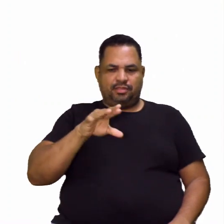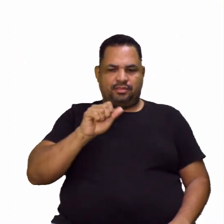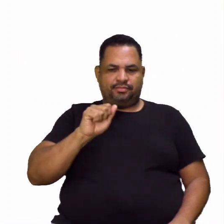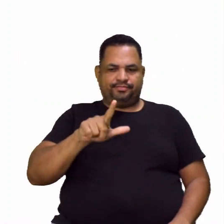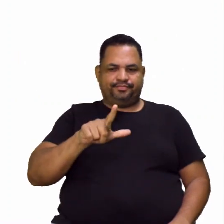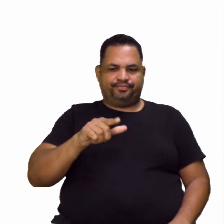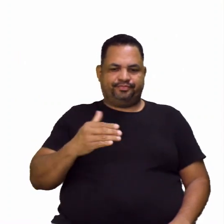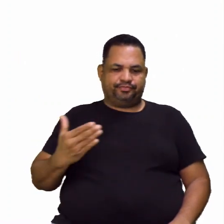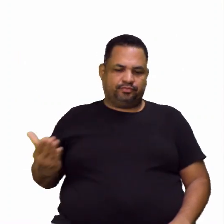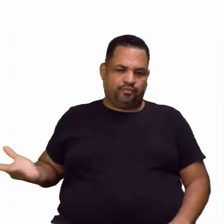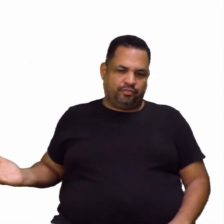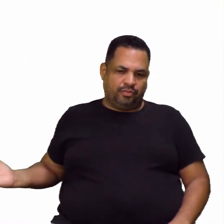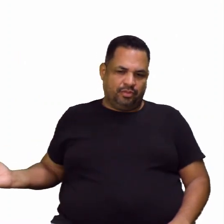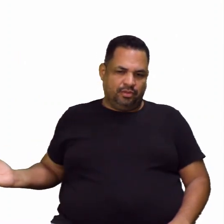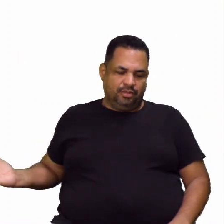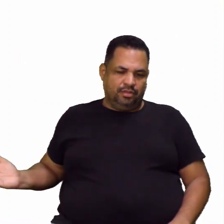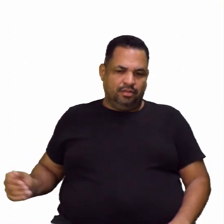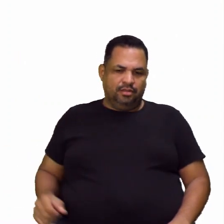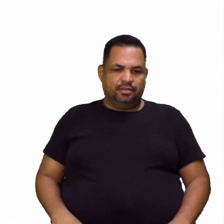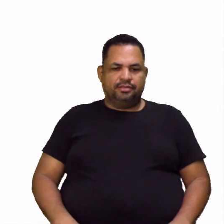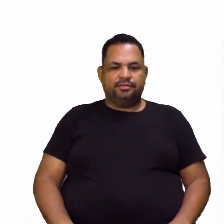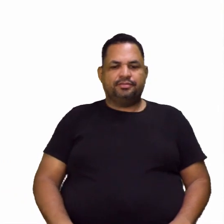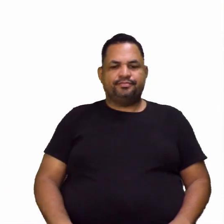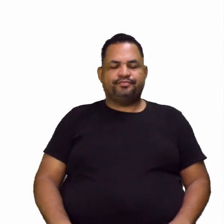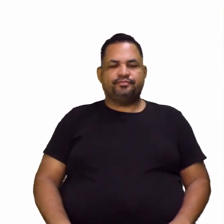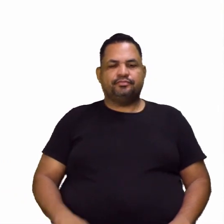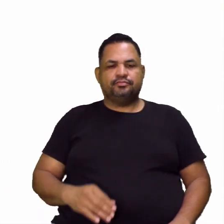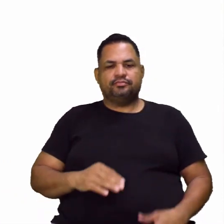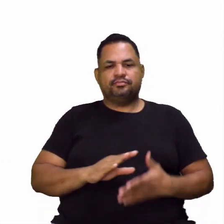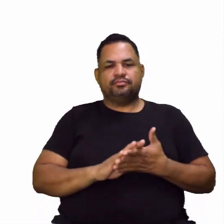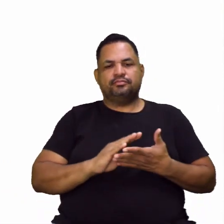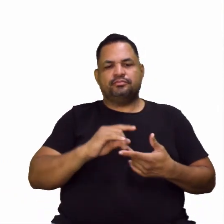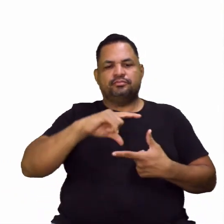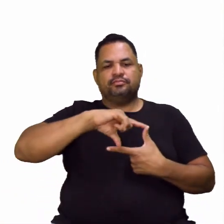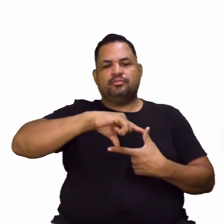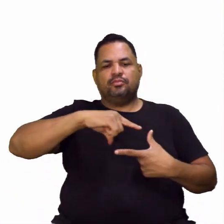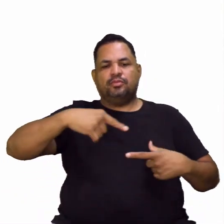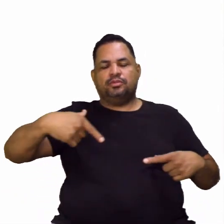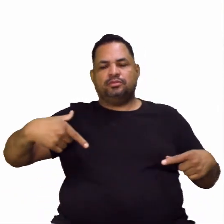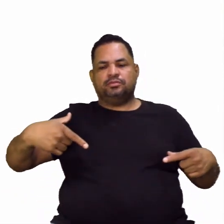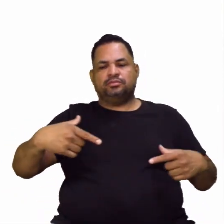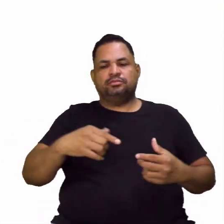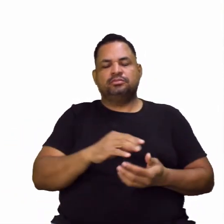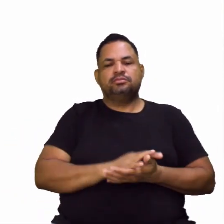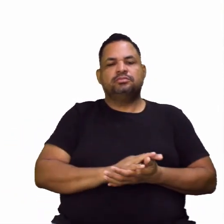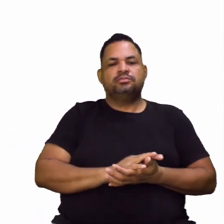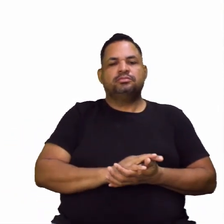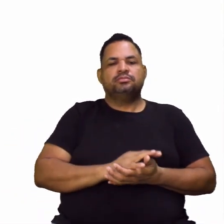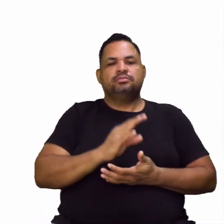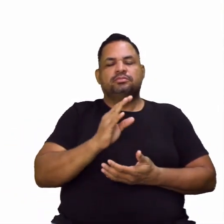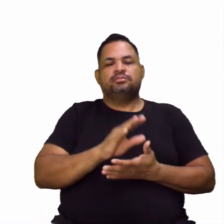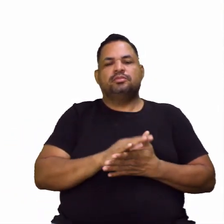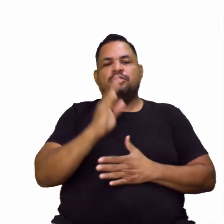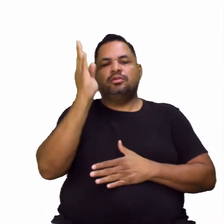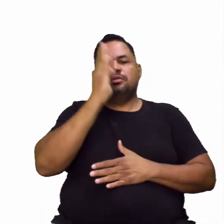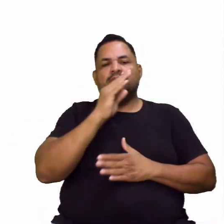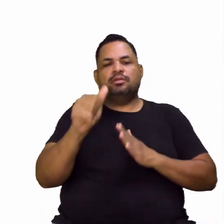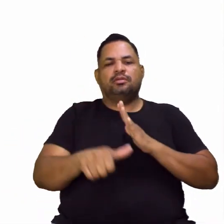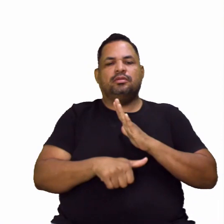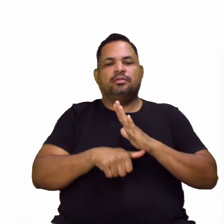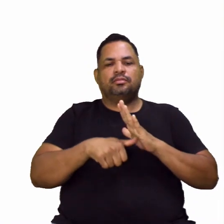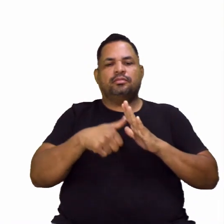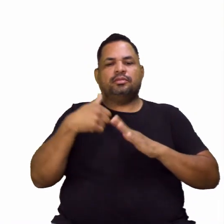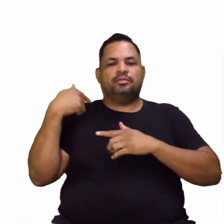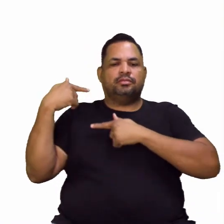certo? E essa obra do modernismo no Brasil, da primeira geração, que tem, olha só,